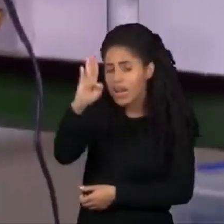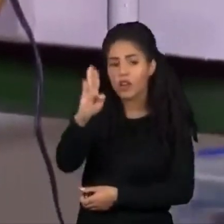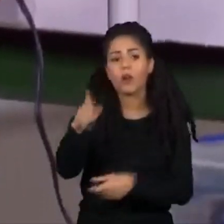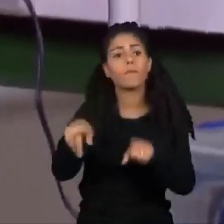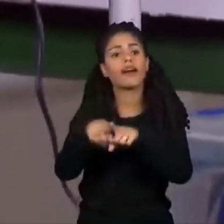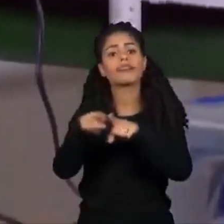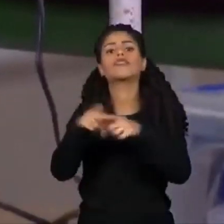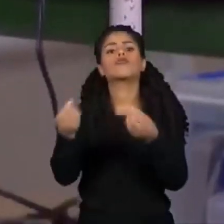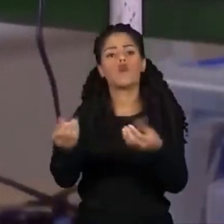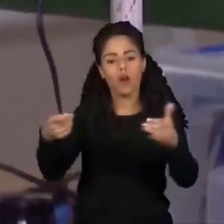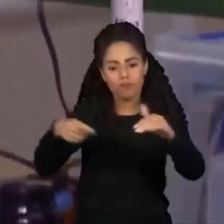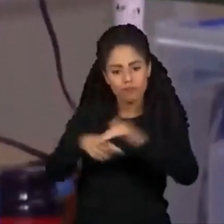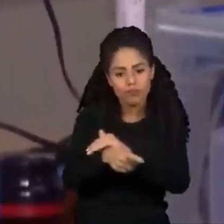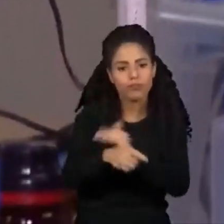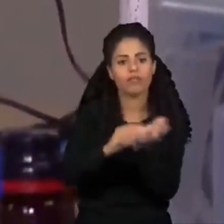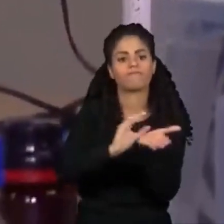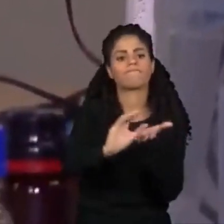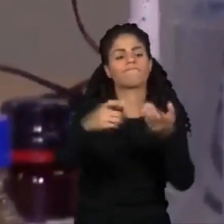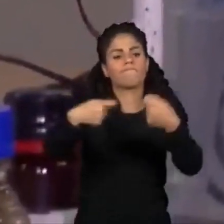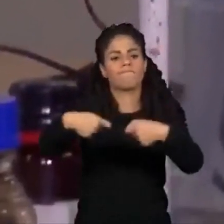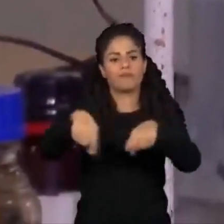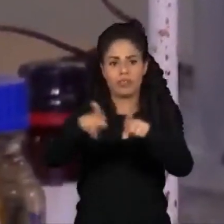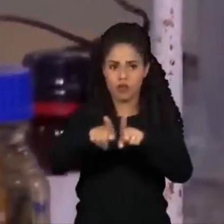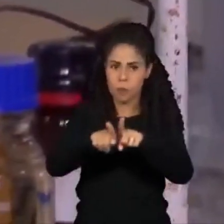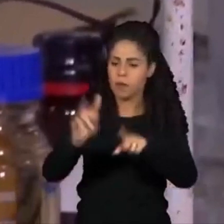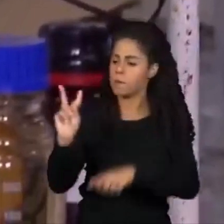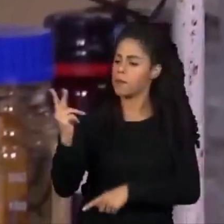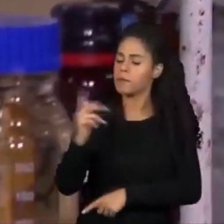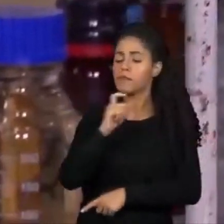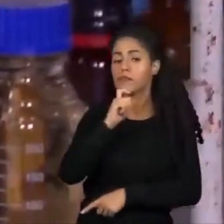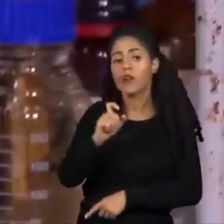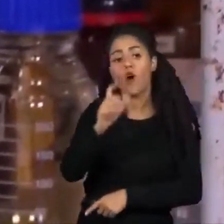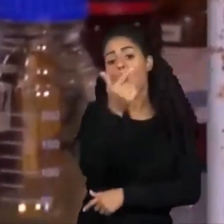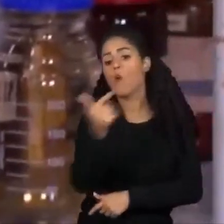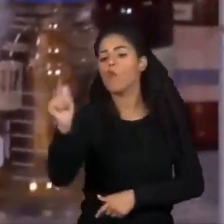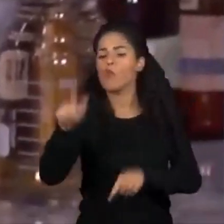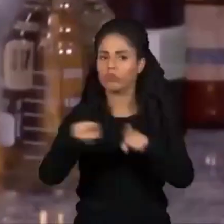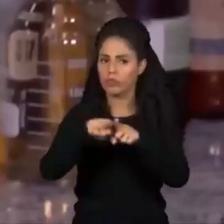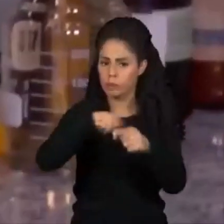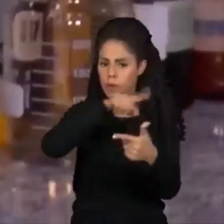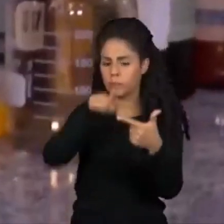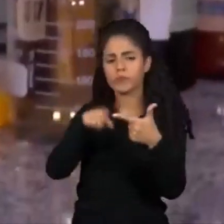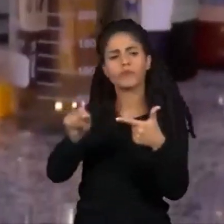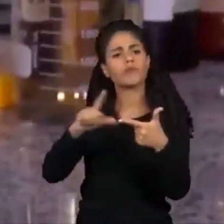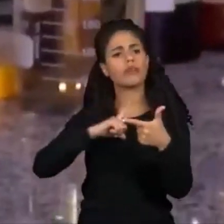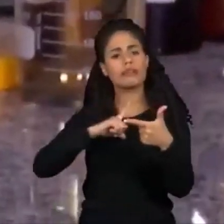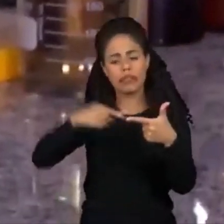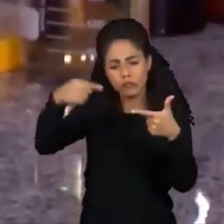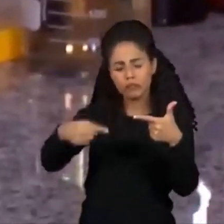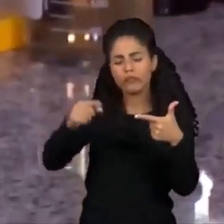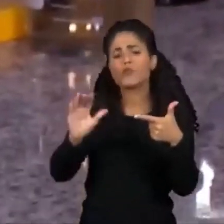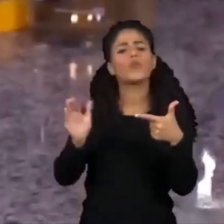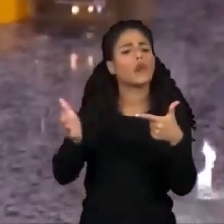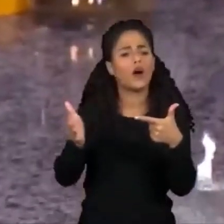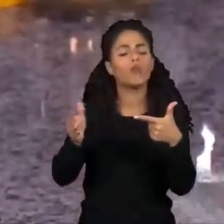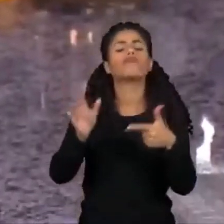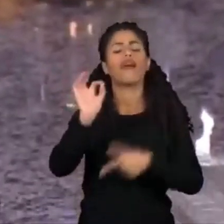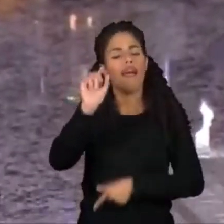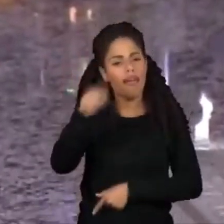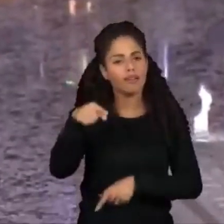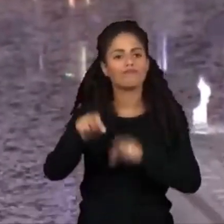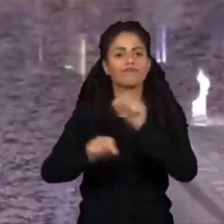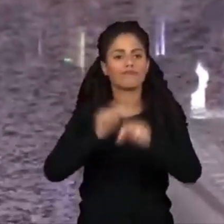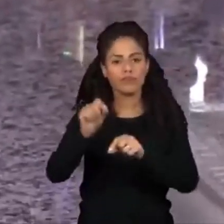processo de produção de hidrogênio verde. O outro desafio é o